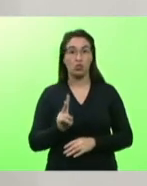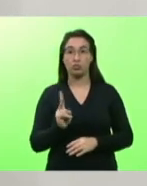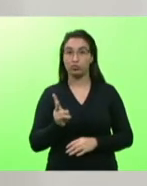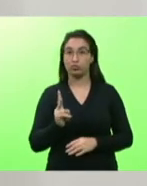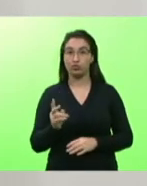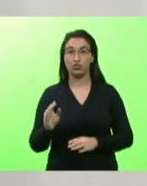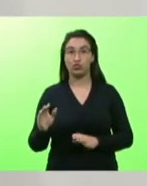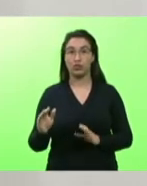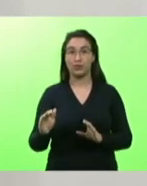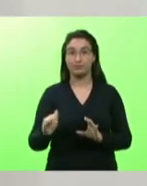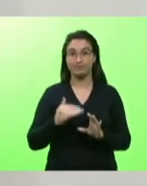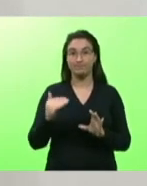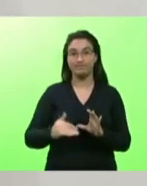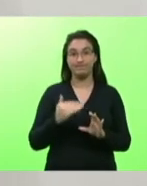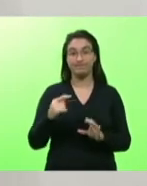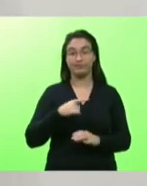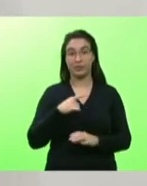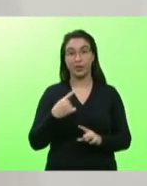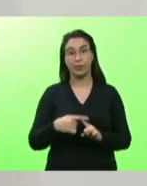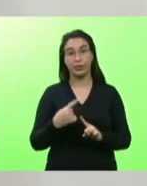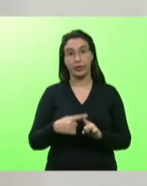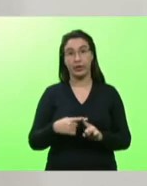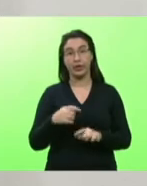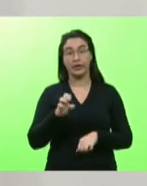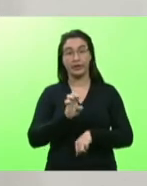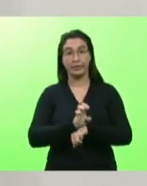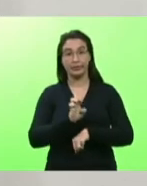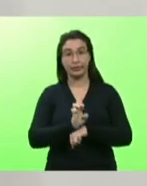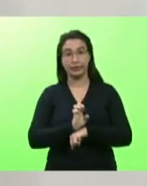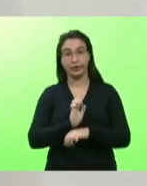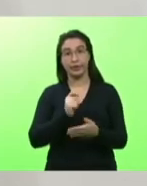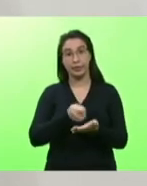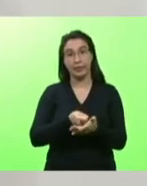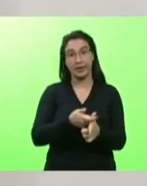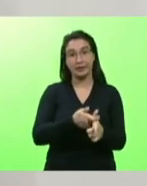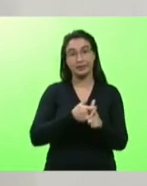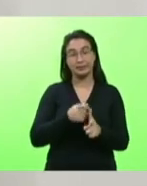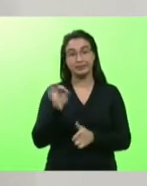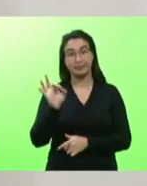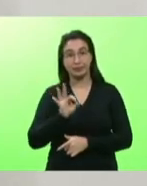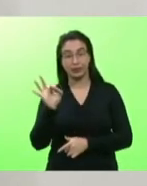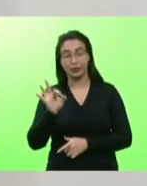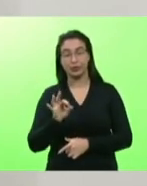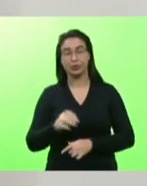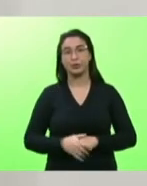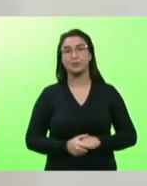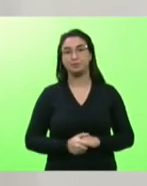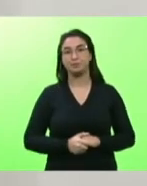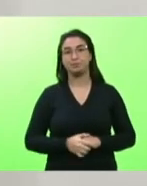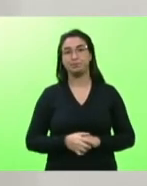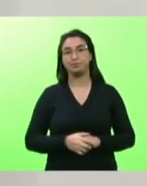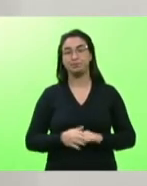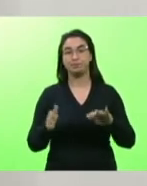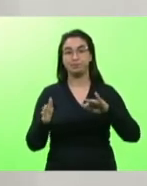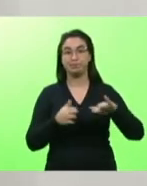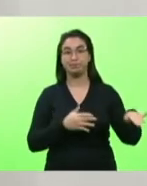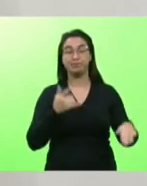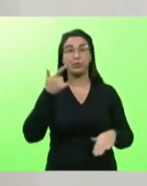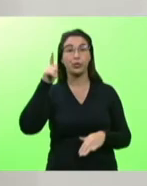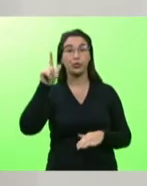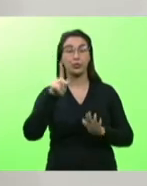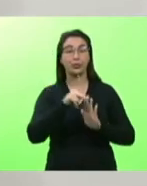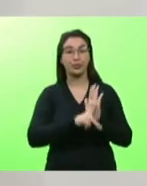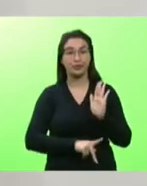vai subsidiar os juros pois bem nós temos um outro projeto também que eu quero aqui frisar e